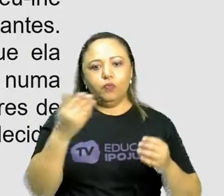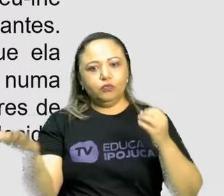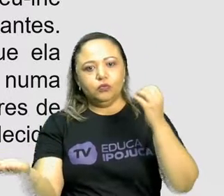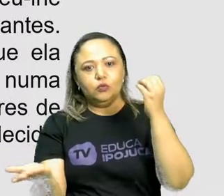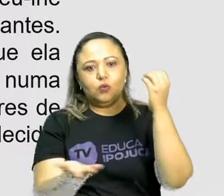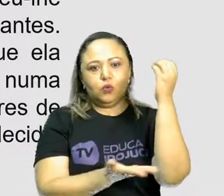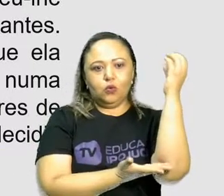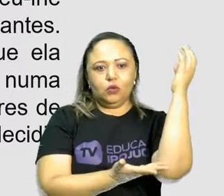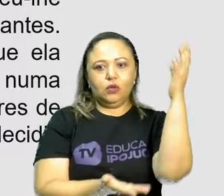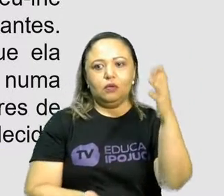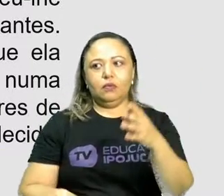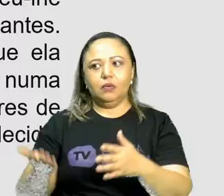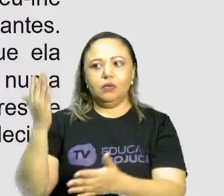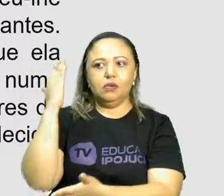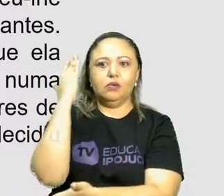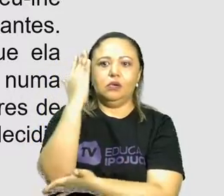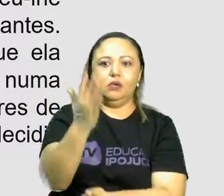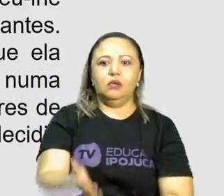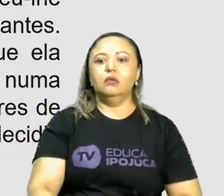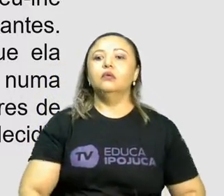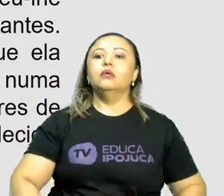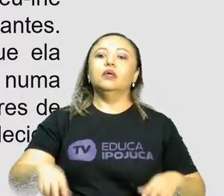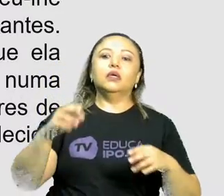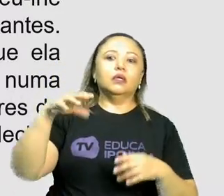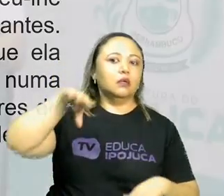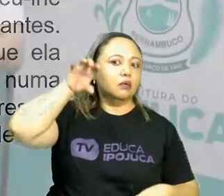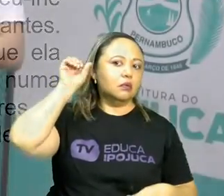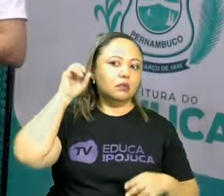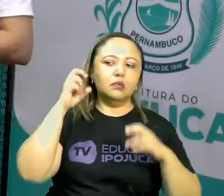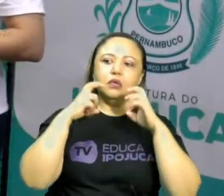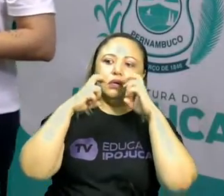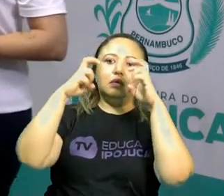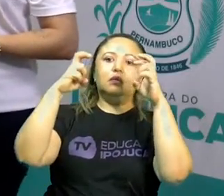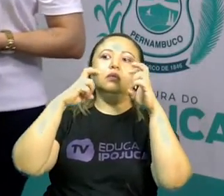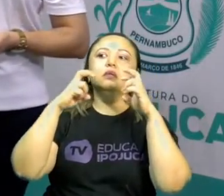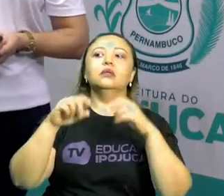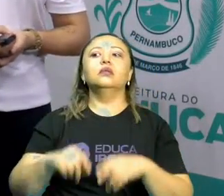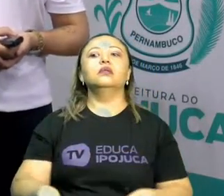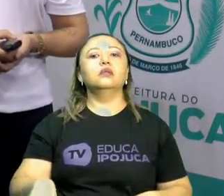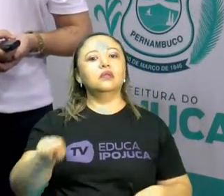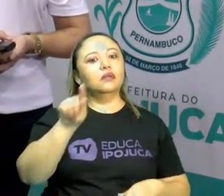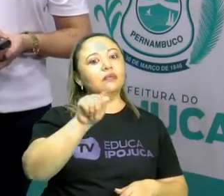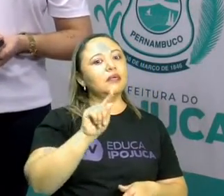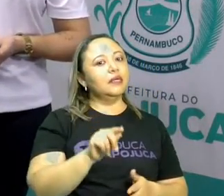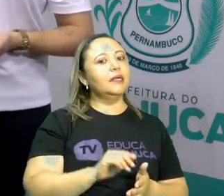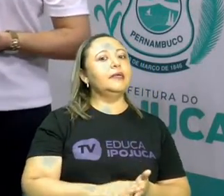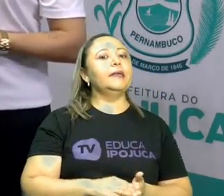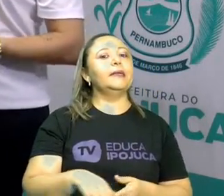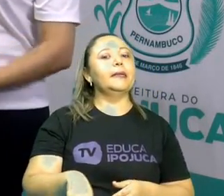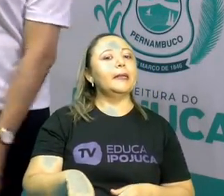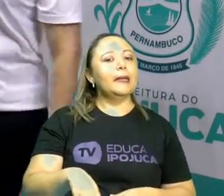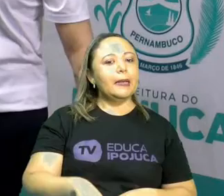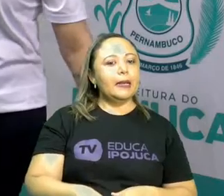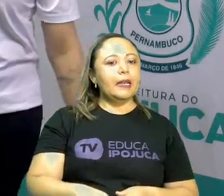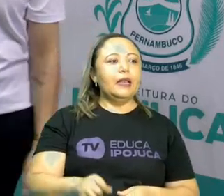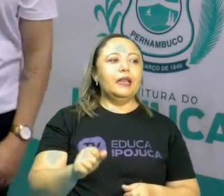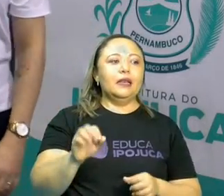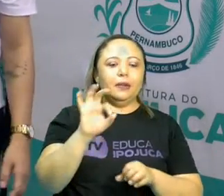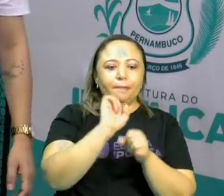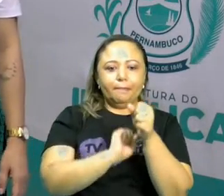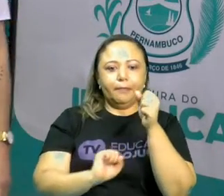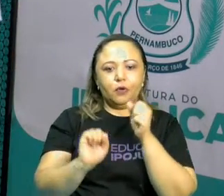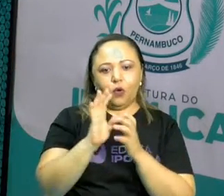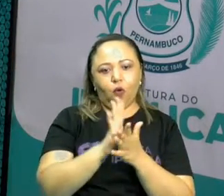poderiam ouvir os gritos da vítima. Por isso, decidiu usar de astúcia. E aí? Qual é a